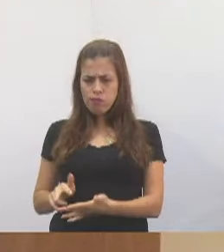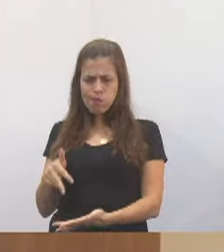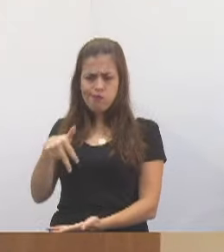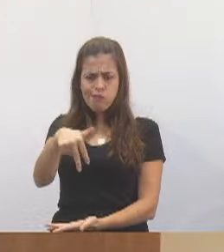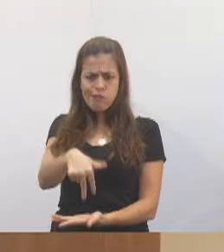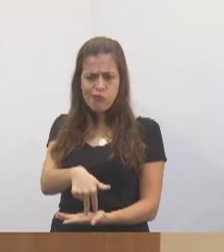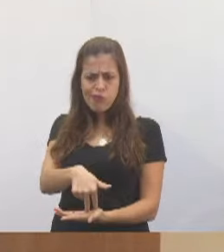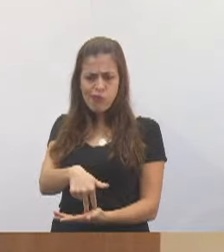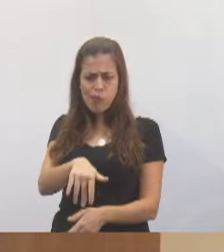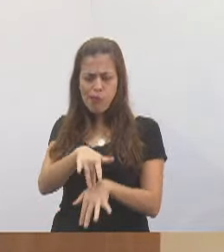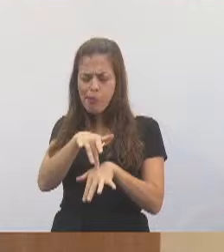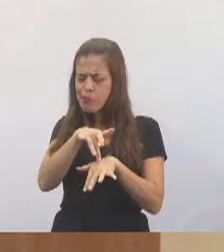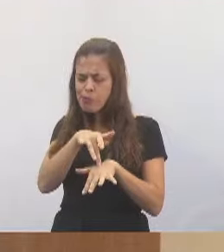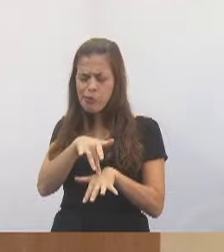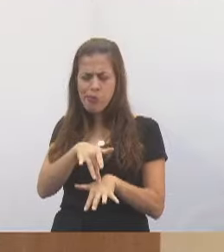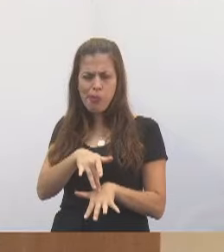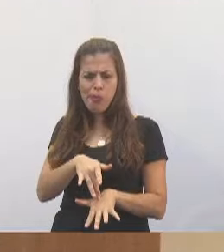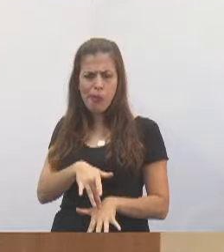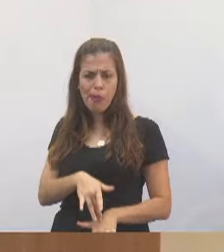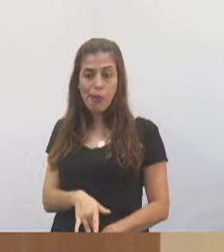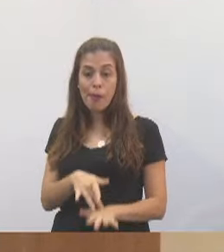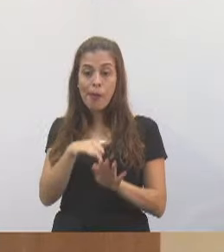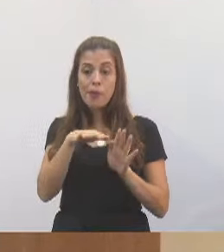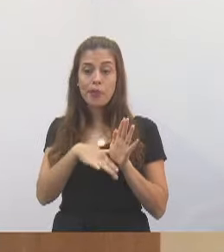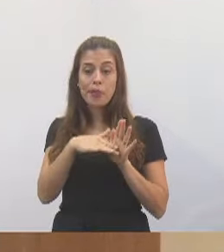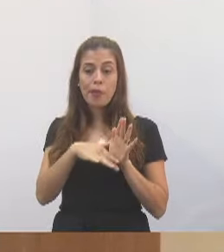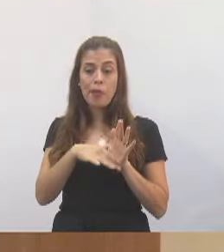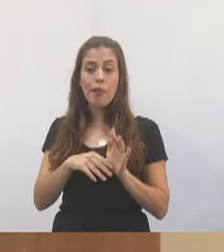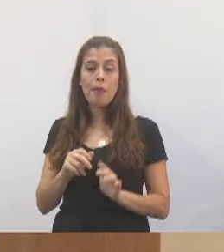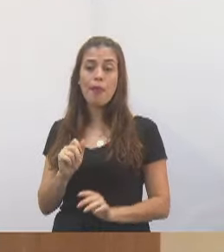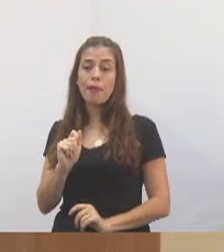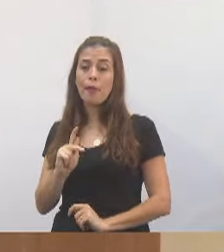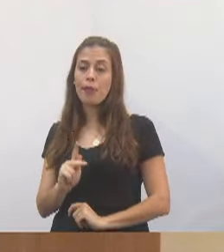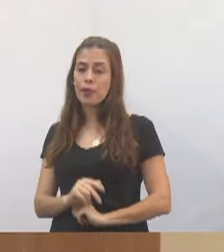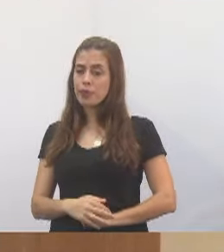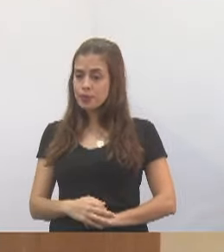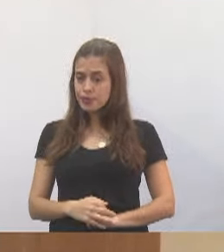esse absurdo de contribuição previdenciária abaixo do teto.